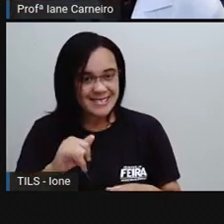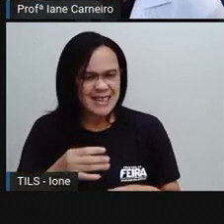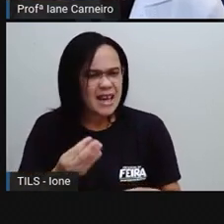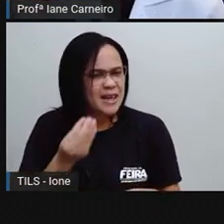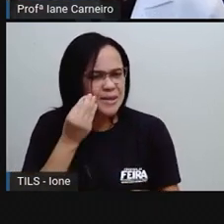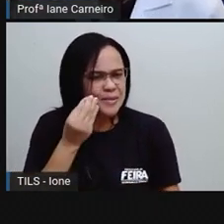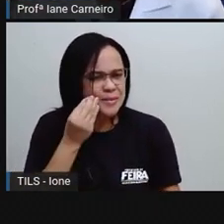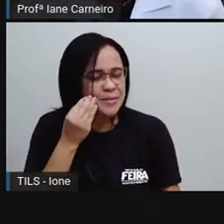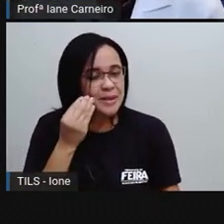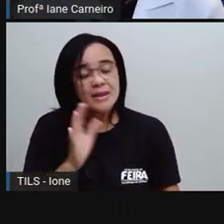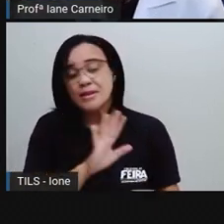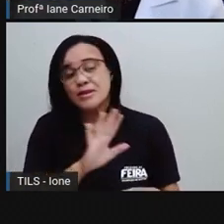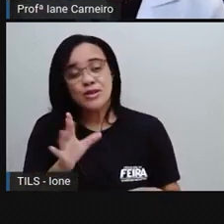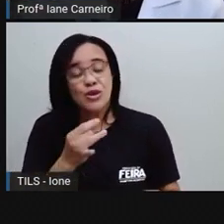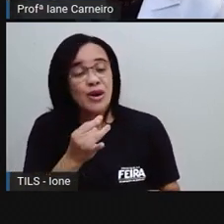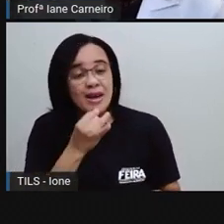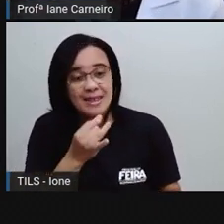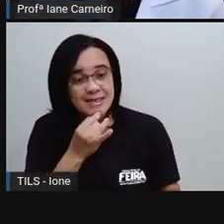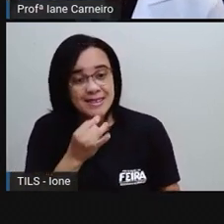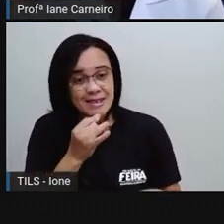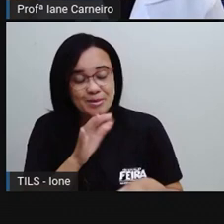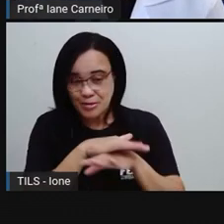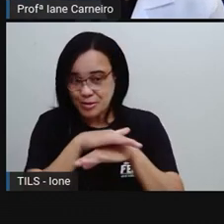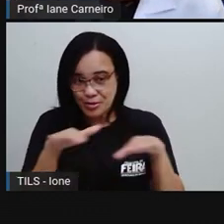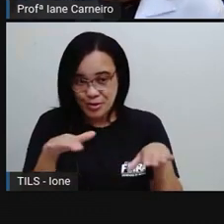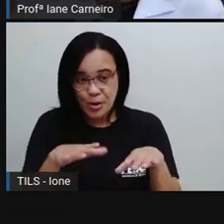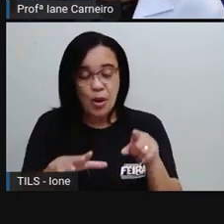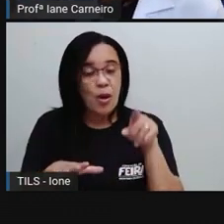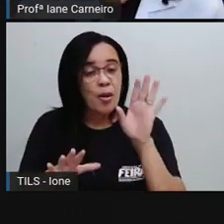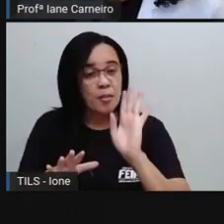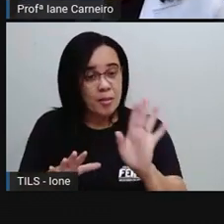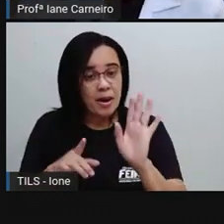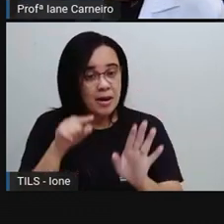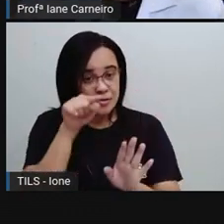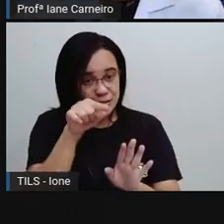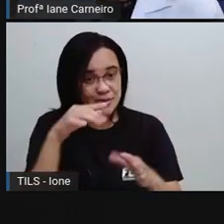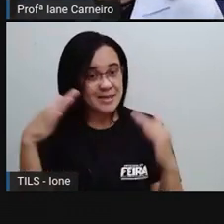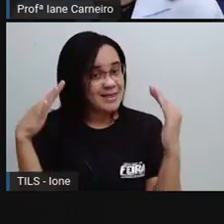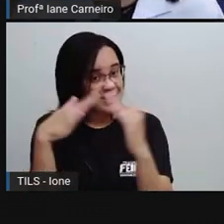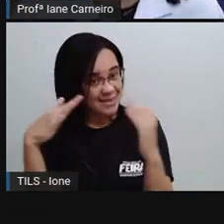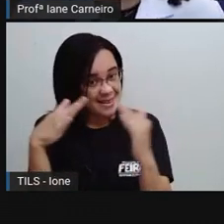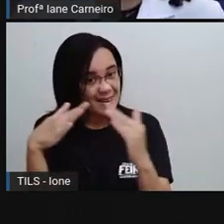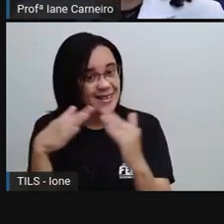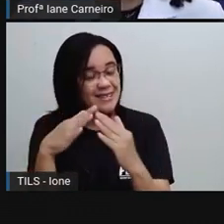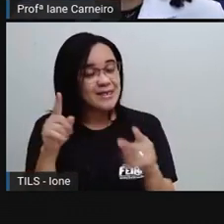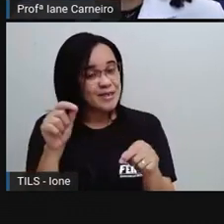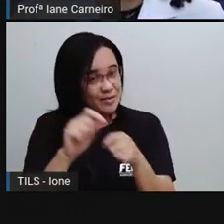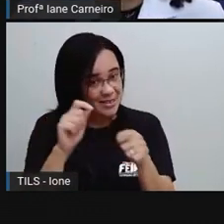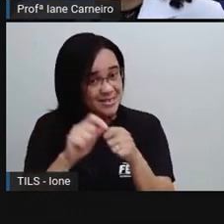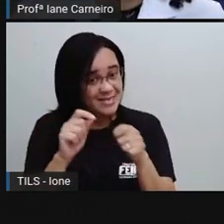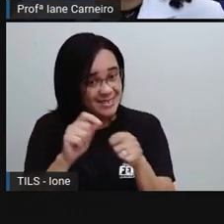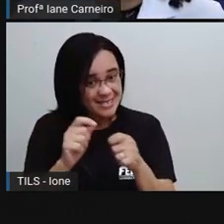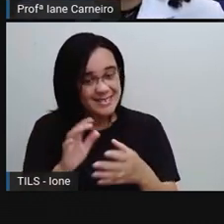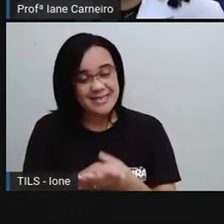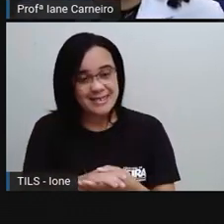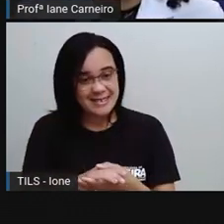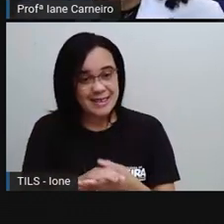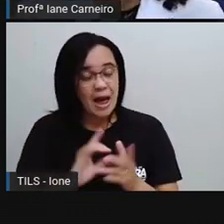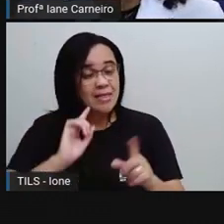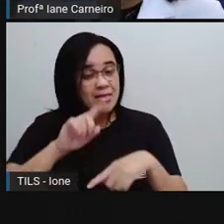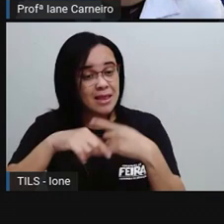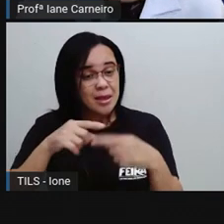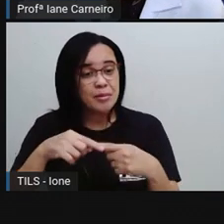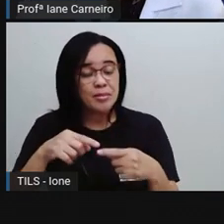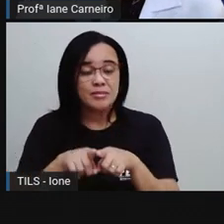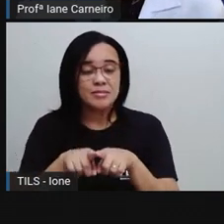situação hipotética. Sabe o é hipótese? Hipótese da imaginação, tá bom? irmão irmão, ó, irmão, tá